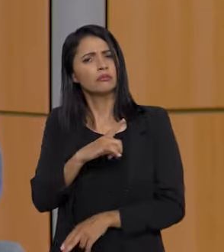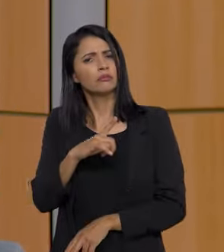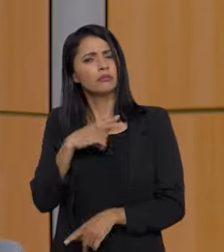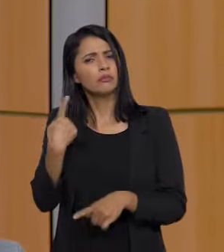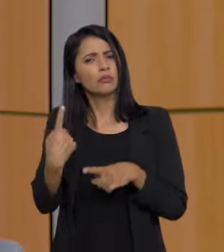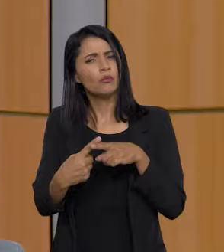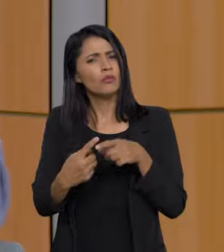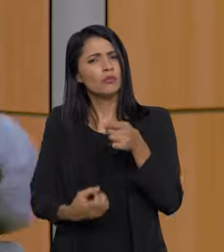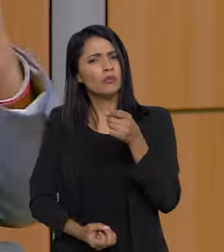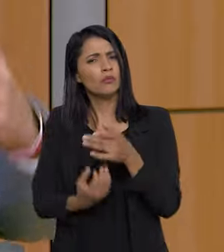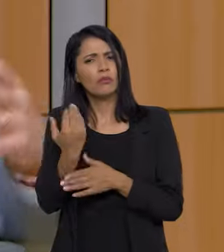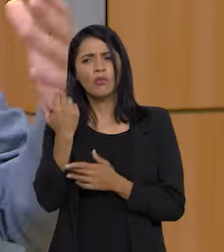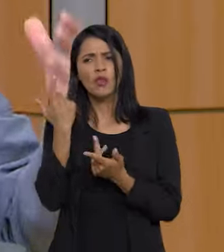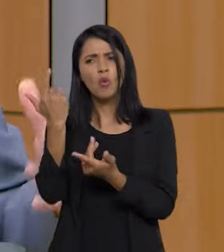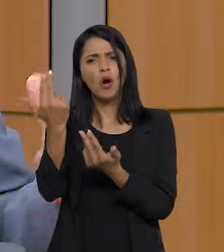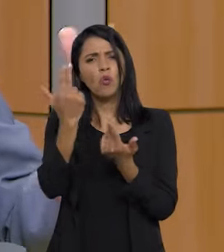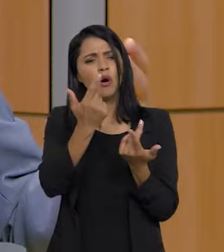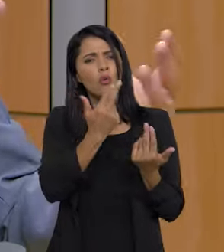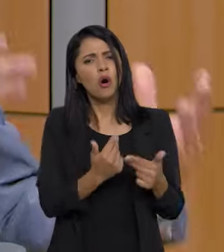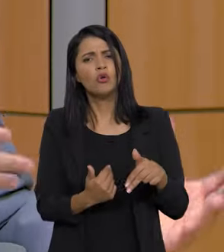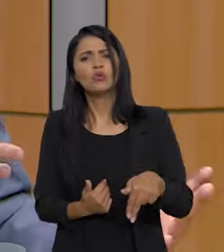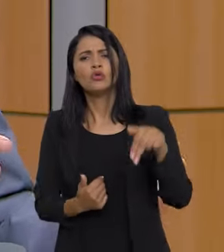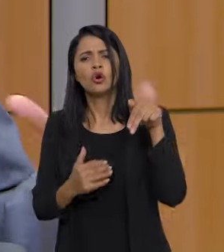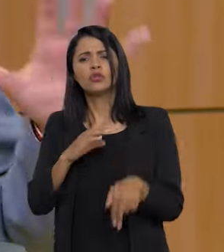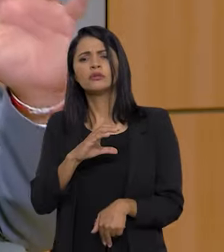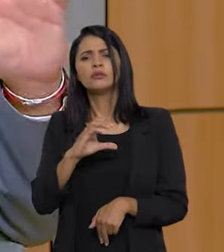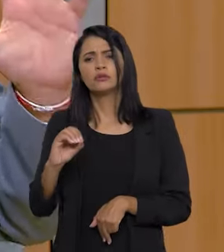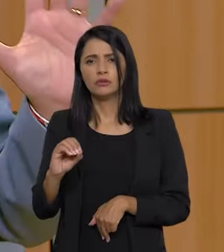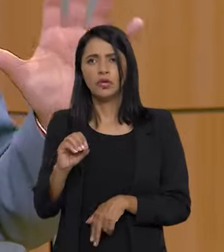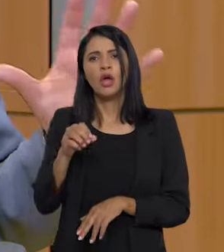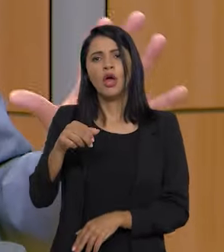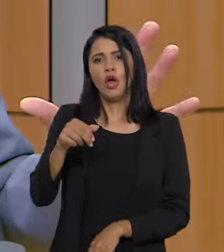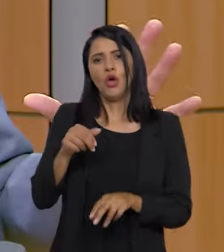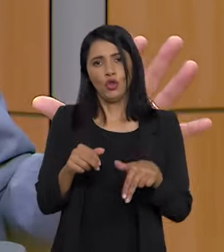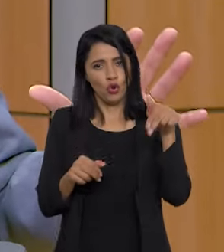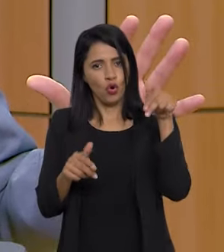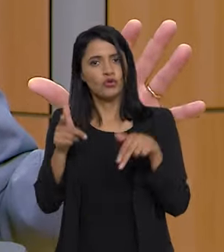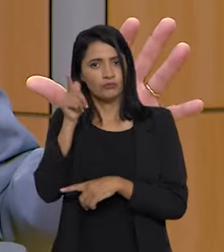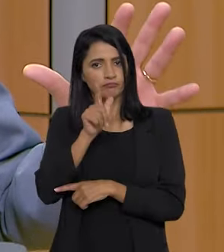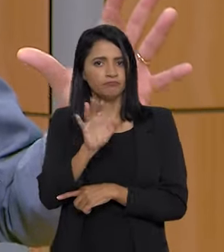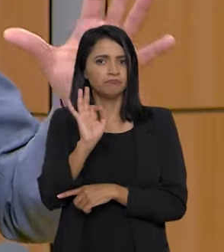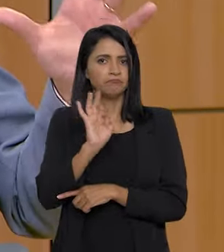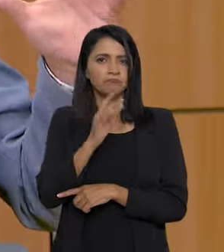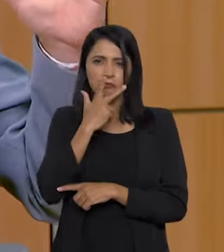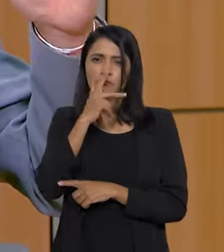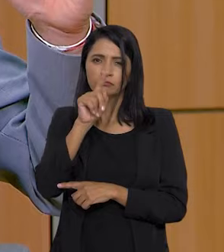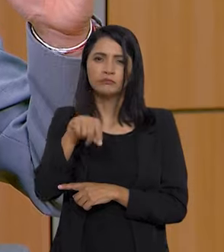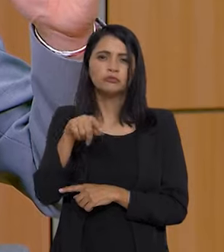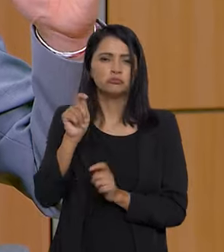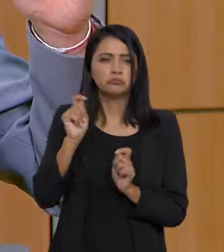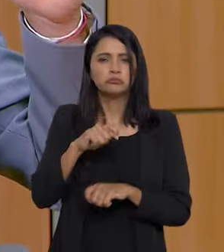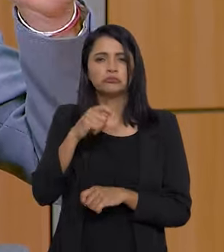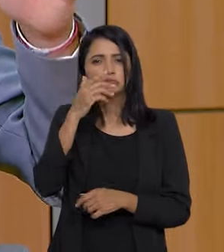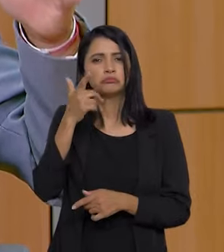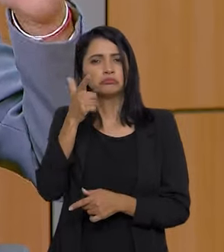não criar esses mesmos mecanismos no Norte e no Centro-Oeste? No Norte, eu acho que a gente está conseguindo, num debate com o Ministério de